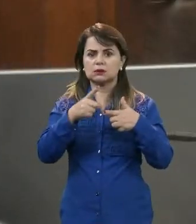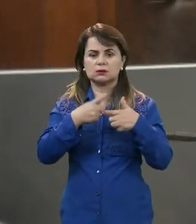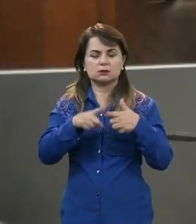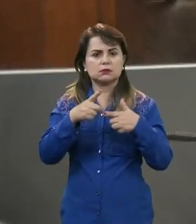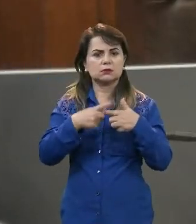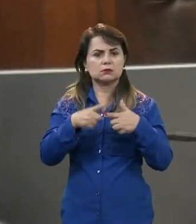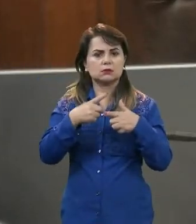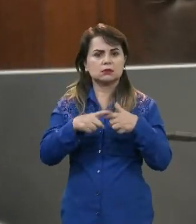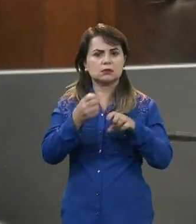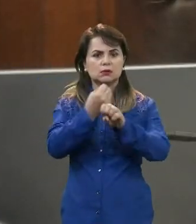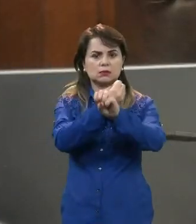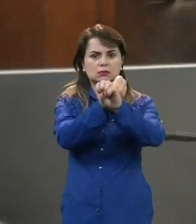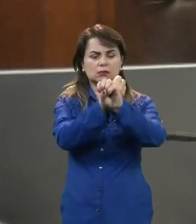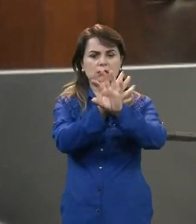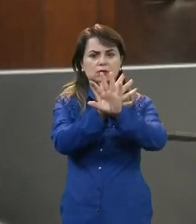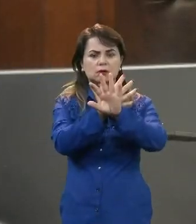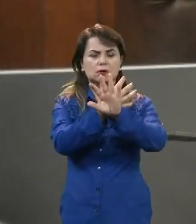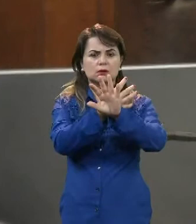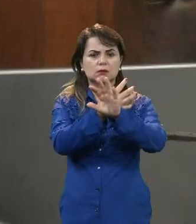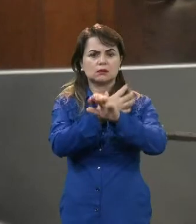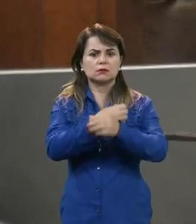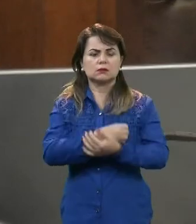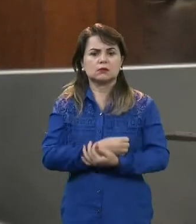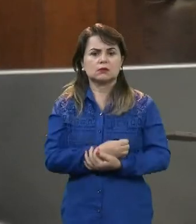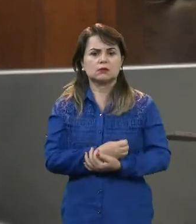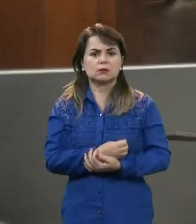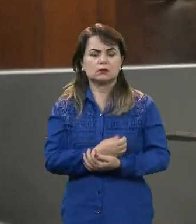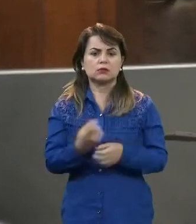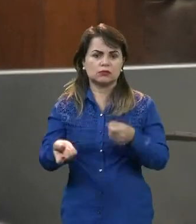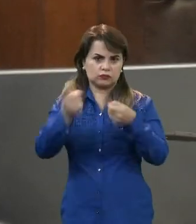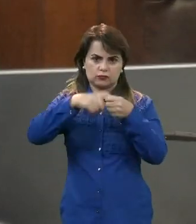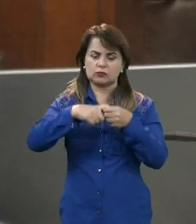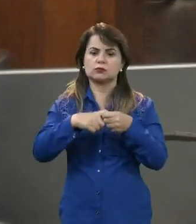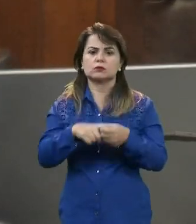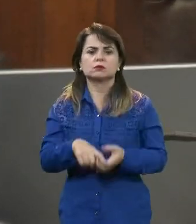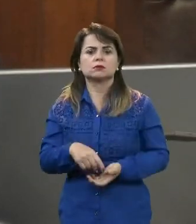na conexão na com o Fernando. Entrou agora novamente.